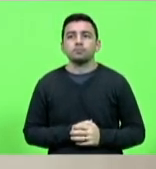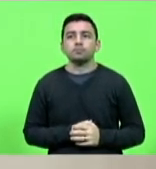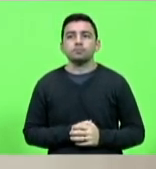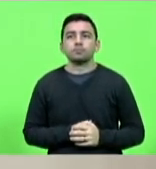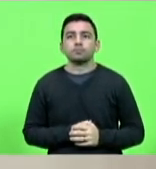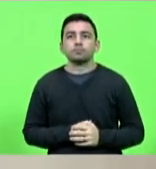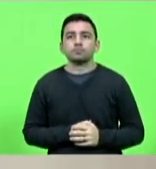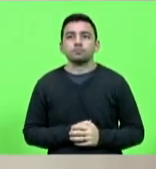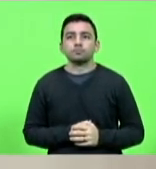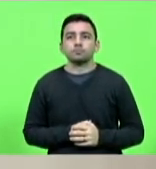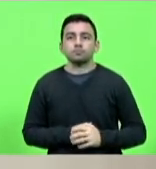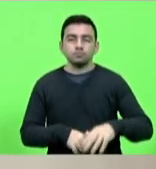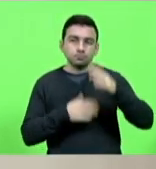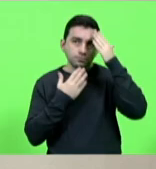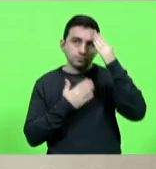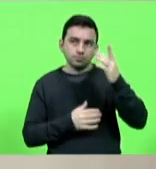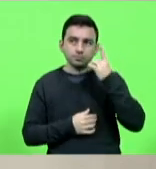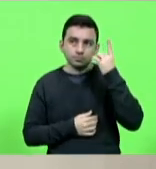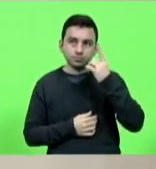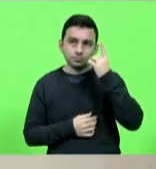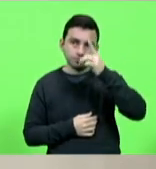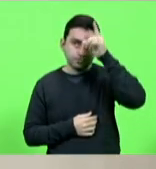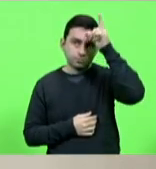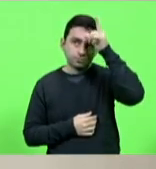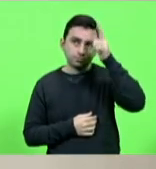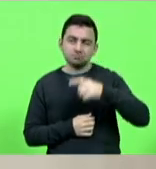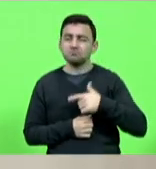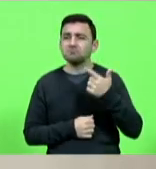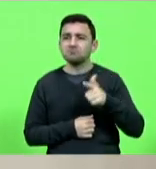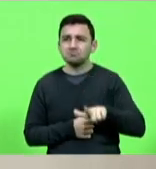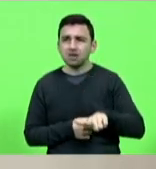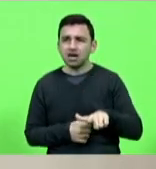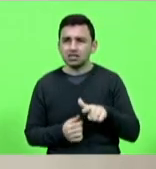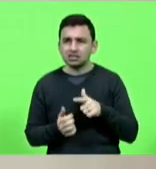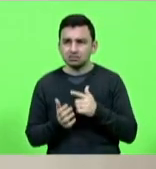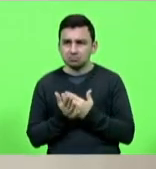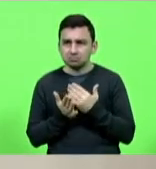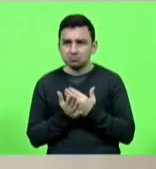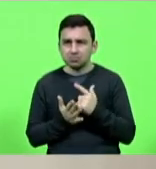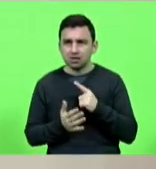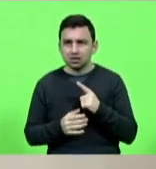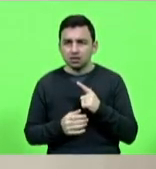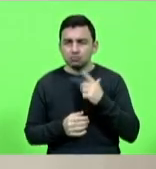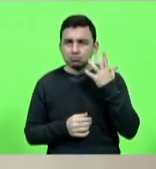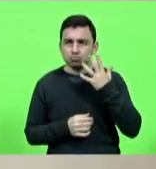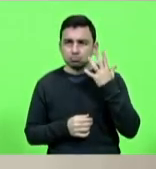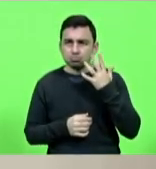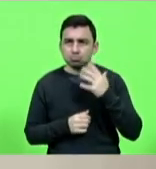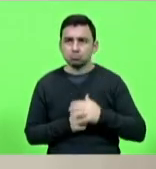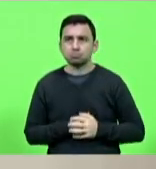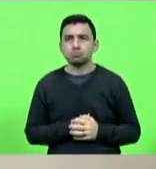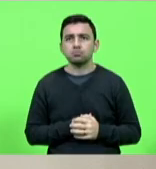Obrigado deputado sargento Lima eu pergunto se mais algum deputado gostaria de fazer uso da palavra